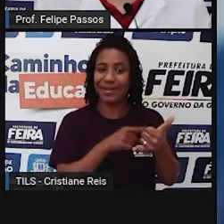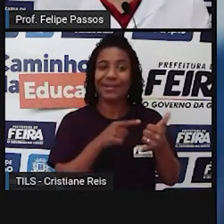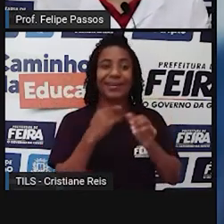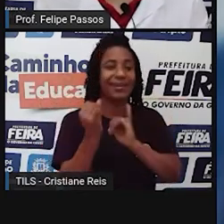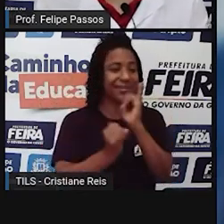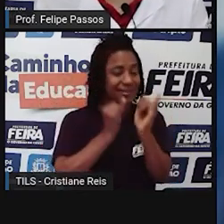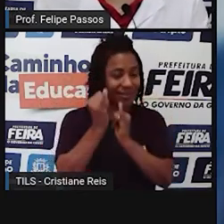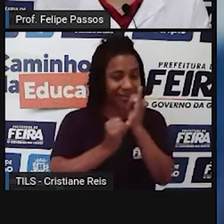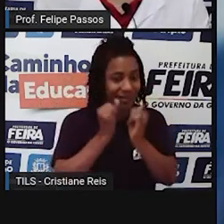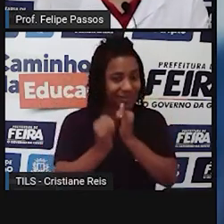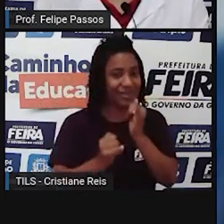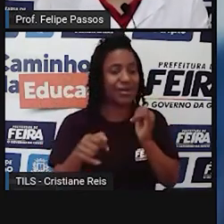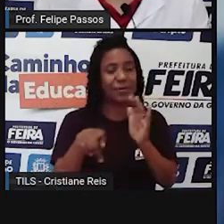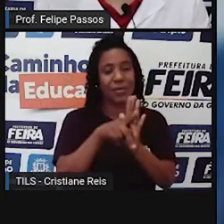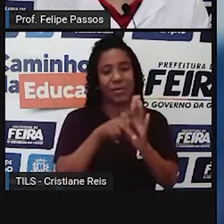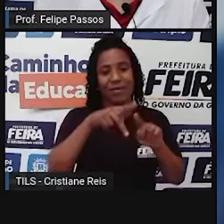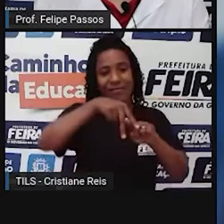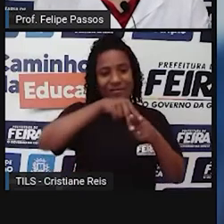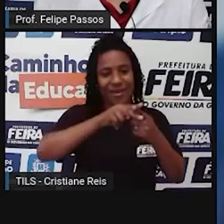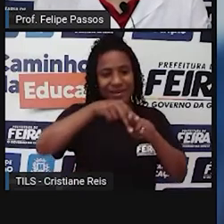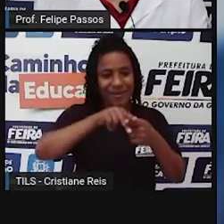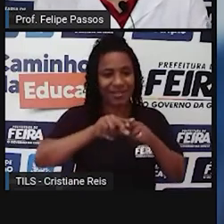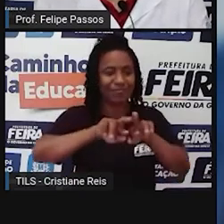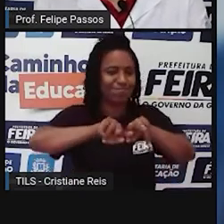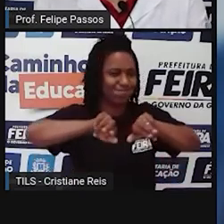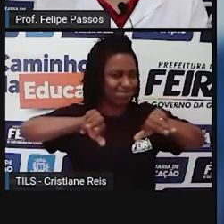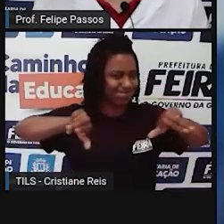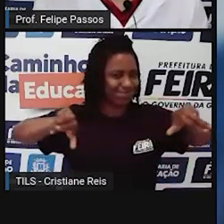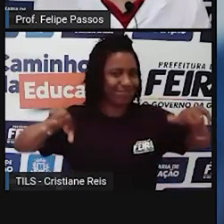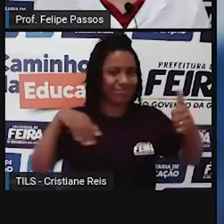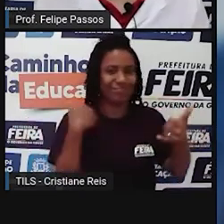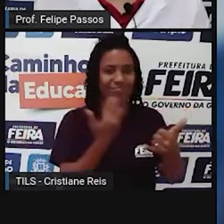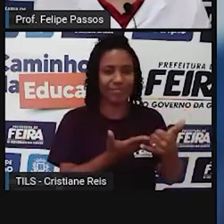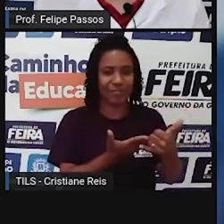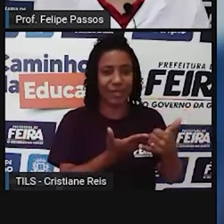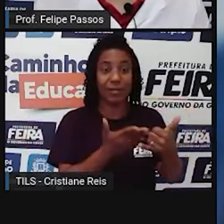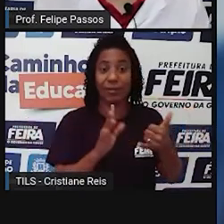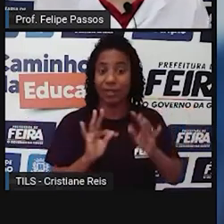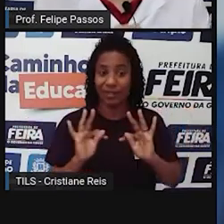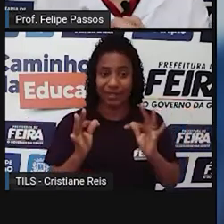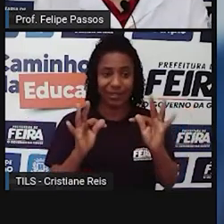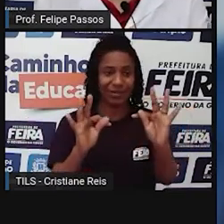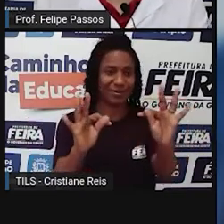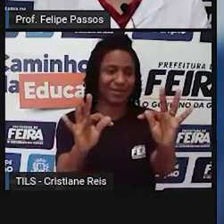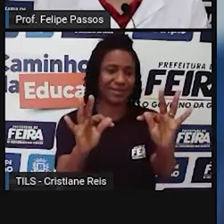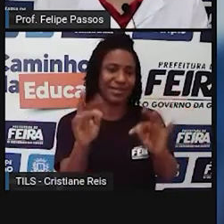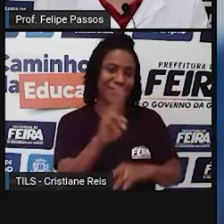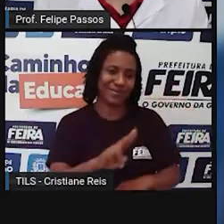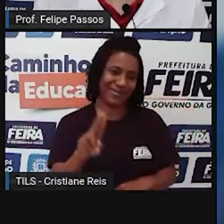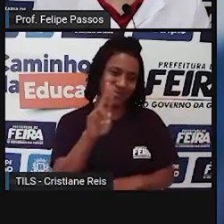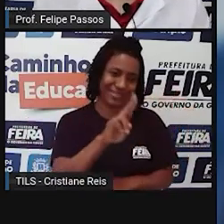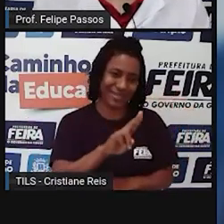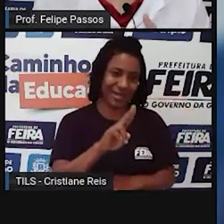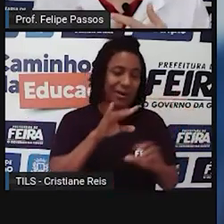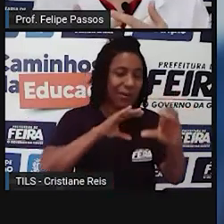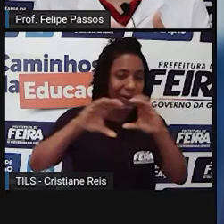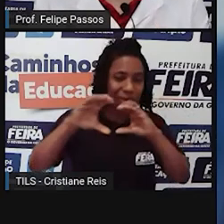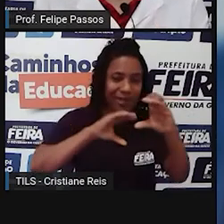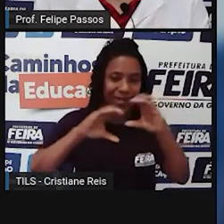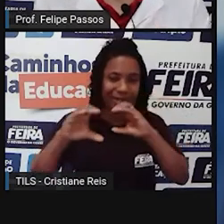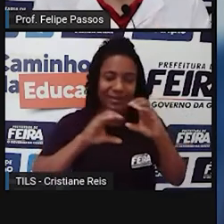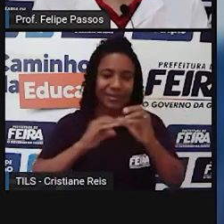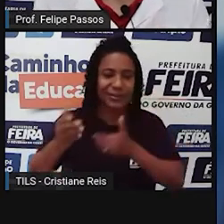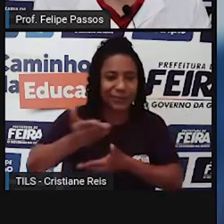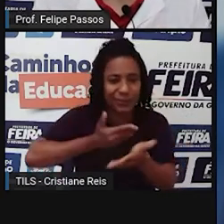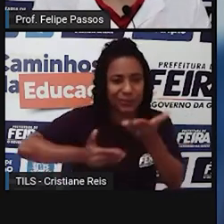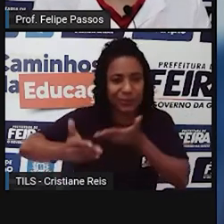são ferramentas que a gente usa para aplicar essa tecnologia, né? Para se comunicar com mais facilidade, para